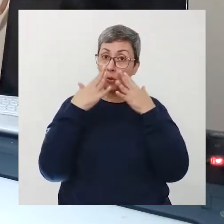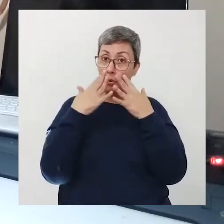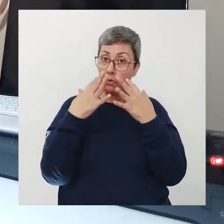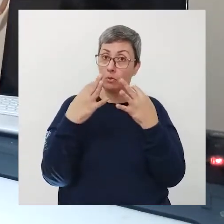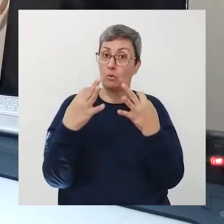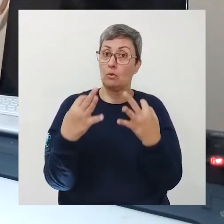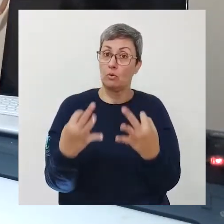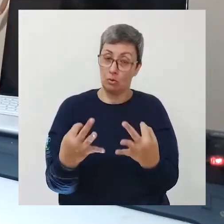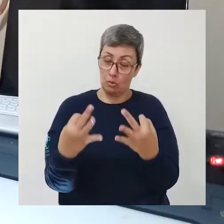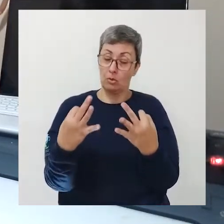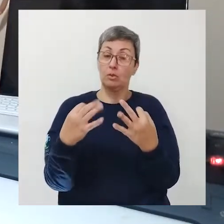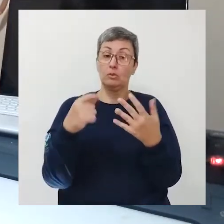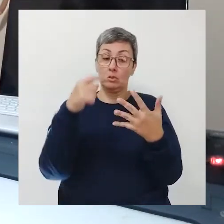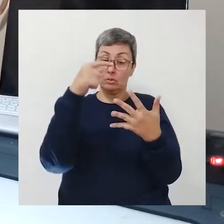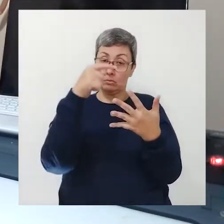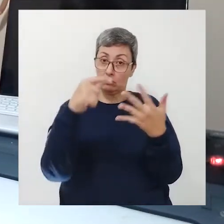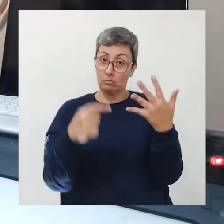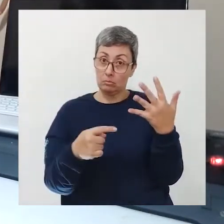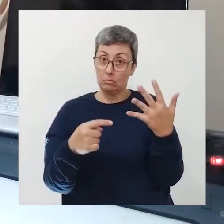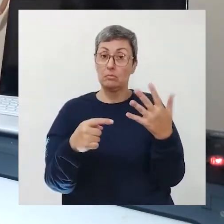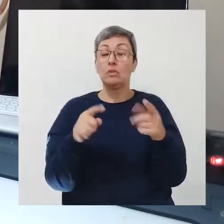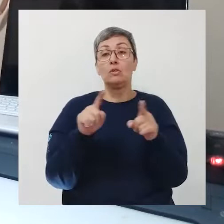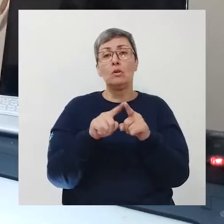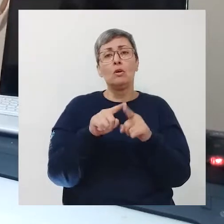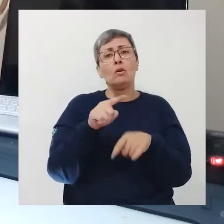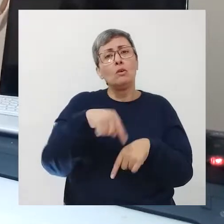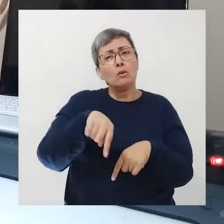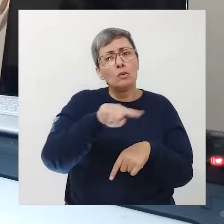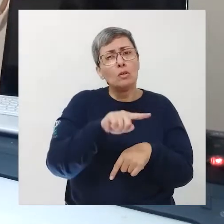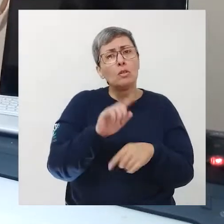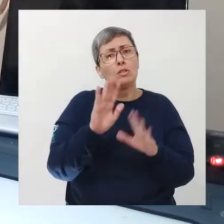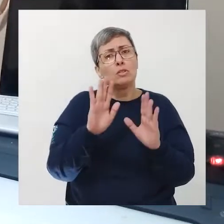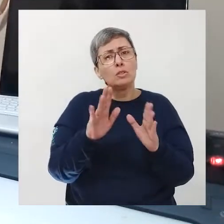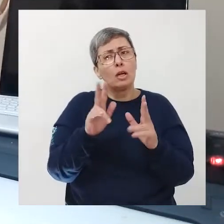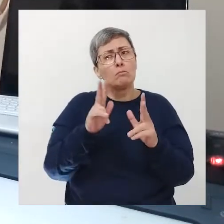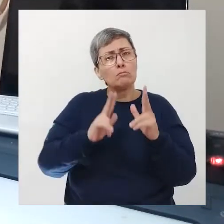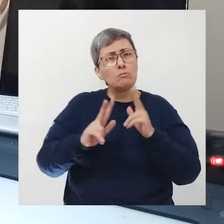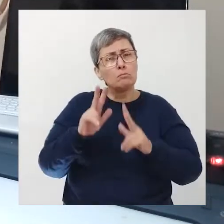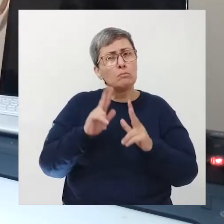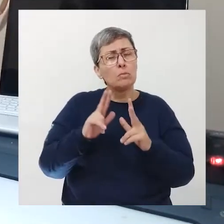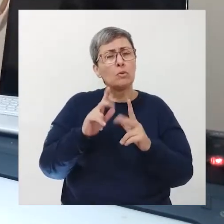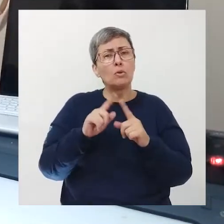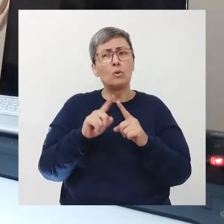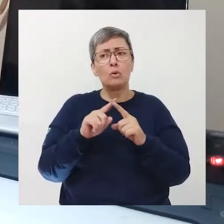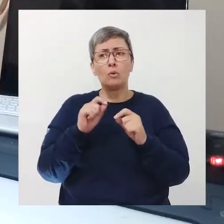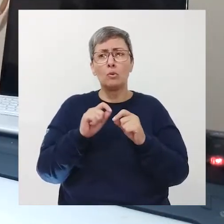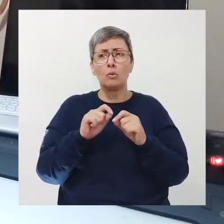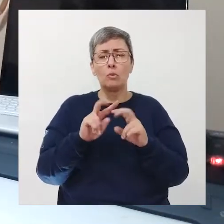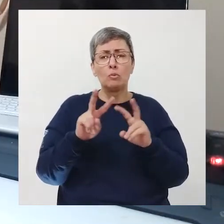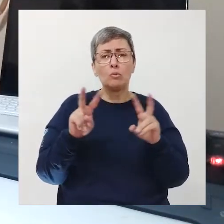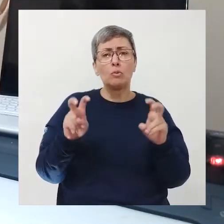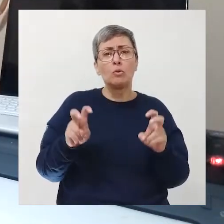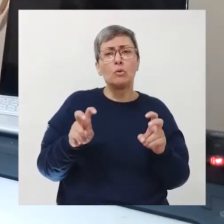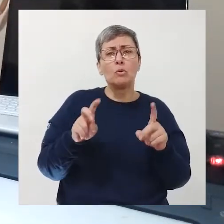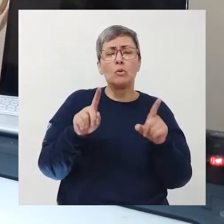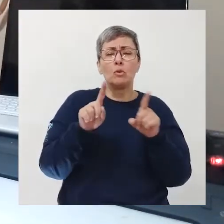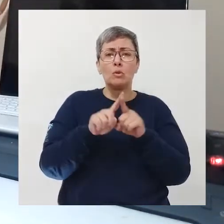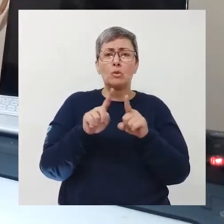atenção nesses itens Você já ouviu por acaso a expressão